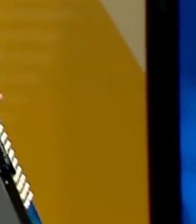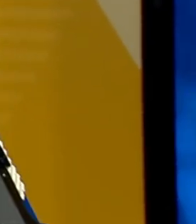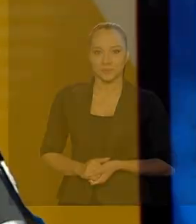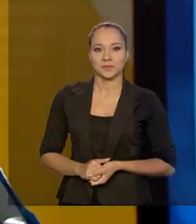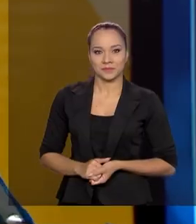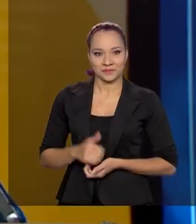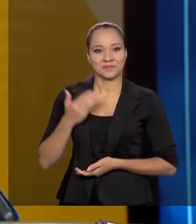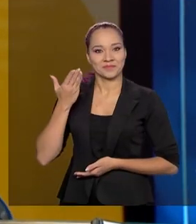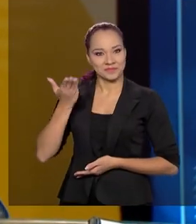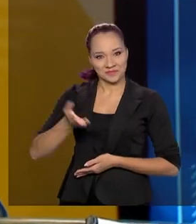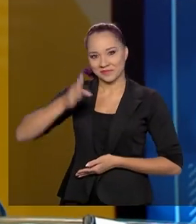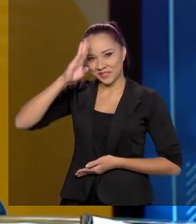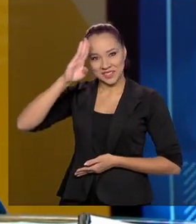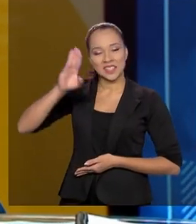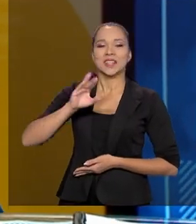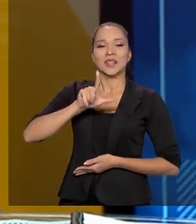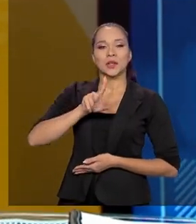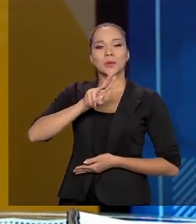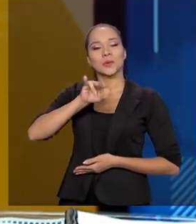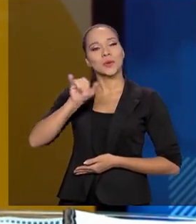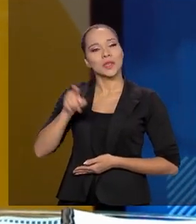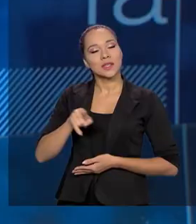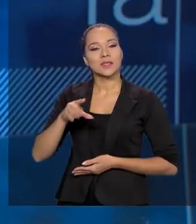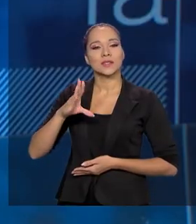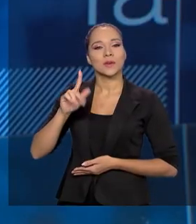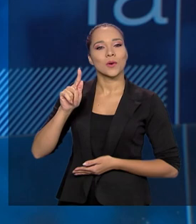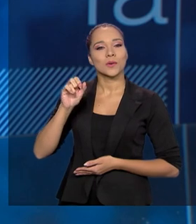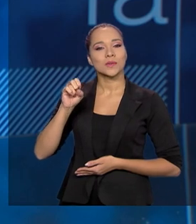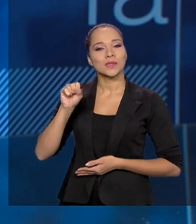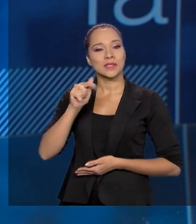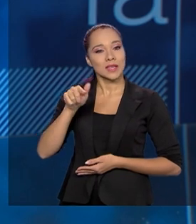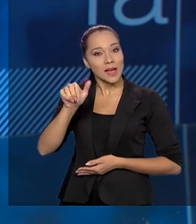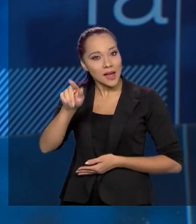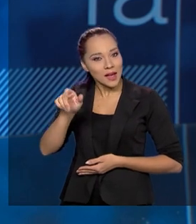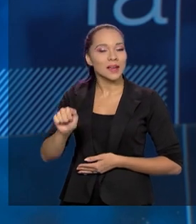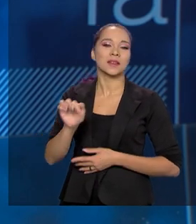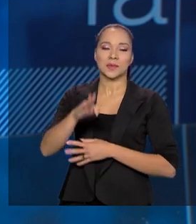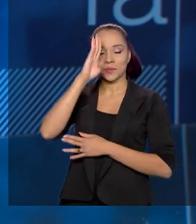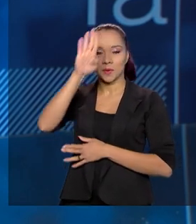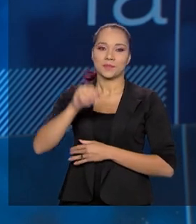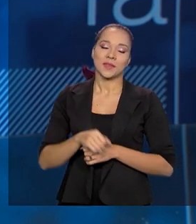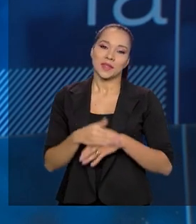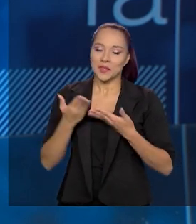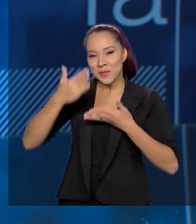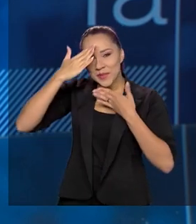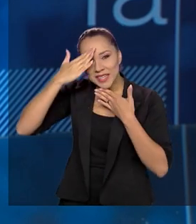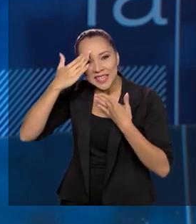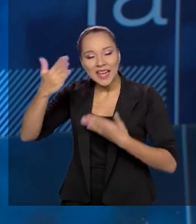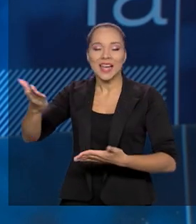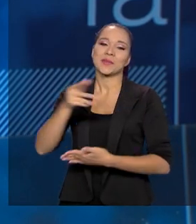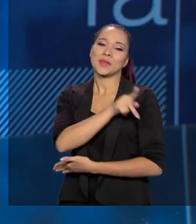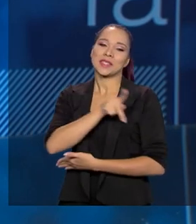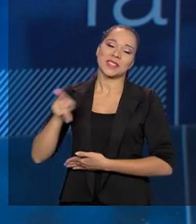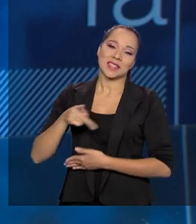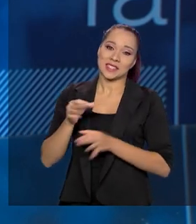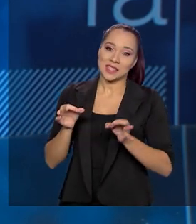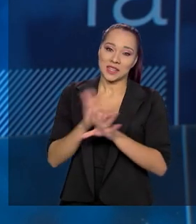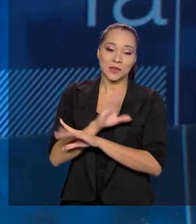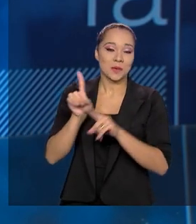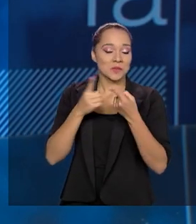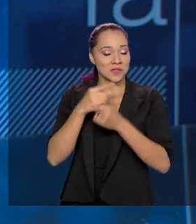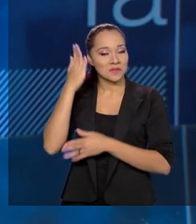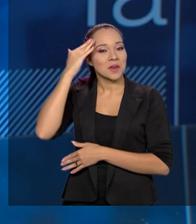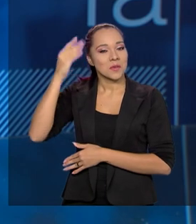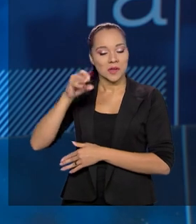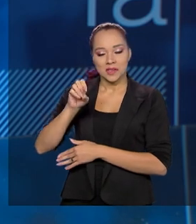Nosso rei do baião, Luiz Gonzaga. Muito obrigado pela entrevista, presidente, encerrando com o nosso Luiz Gonzaga, tocando